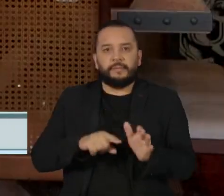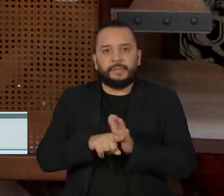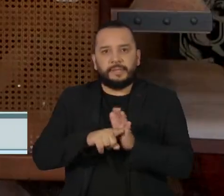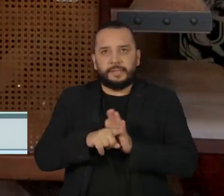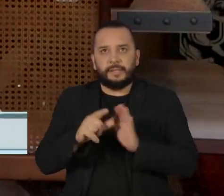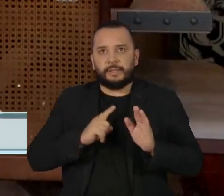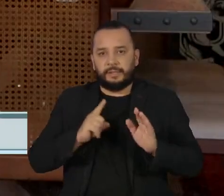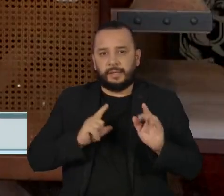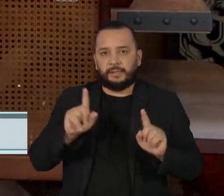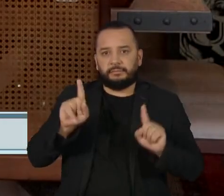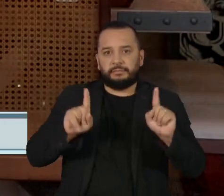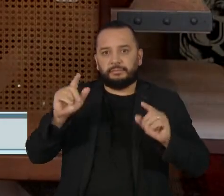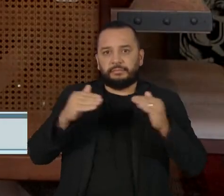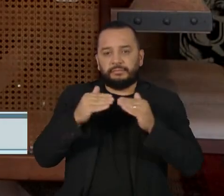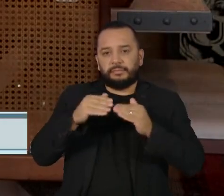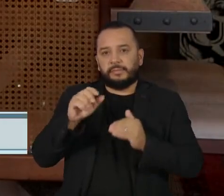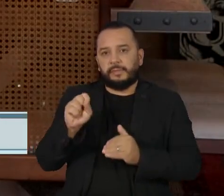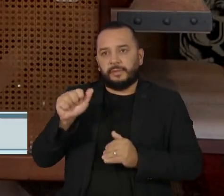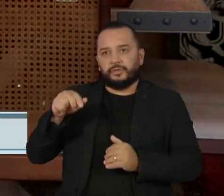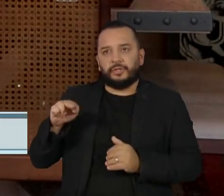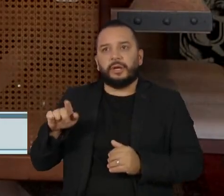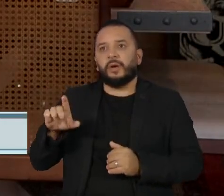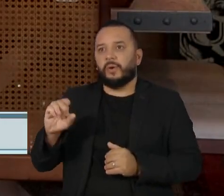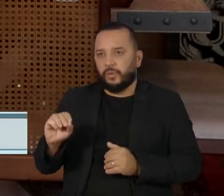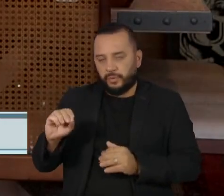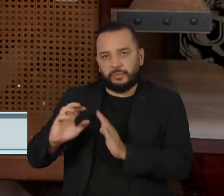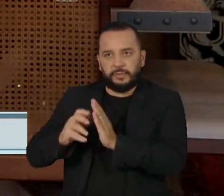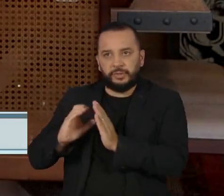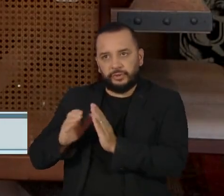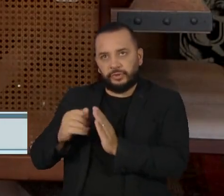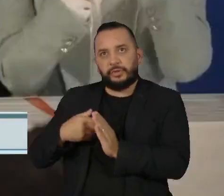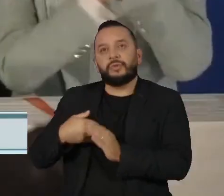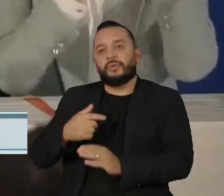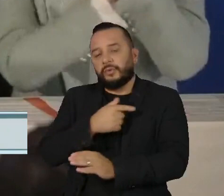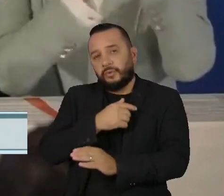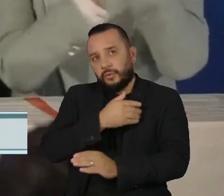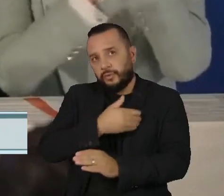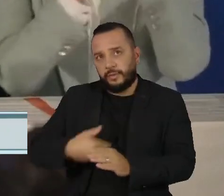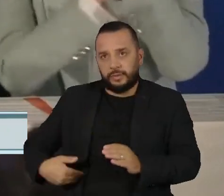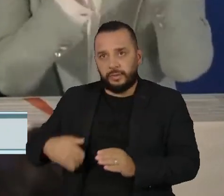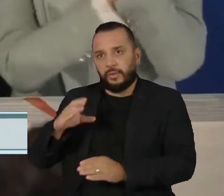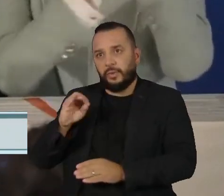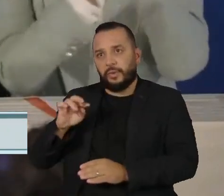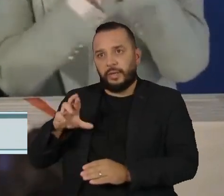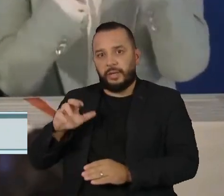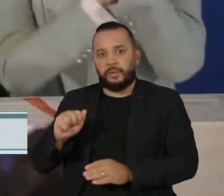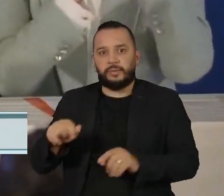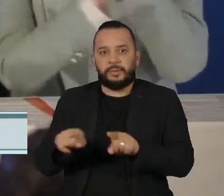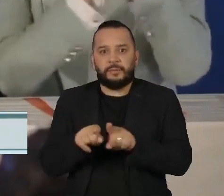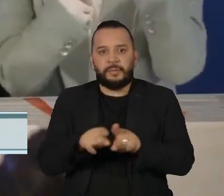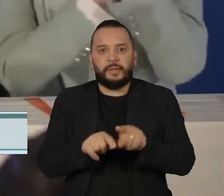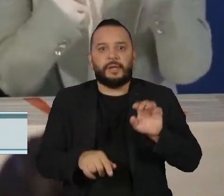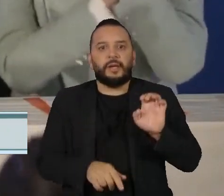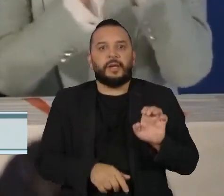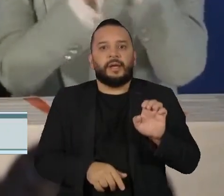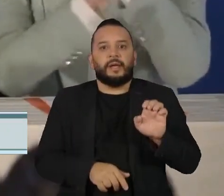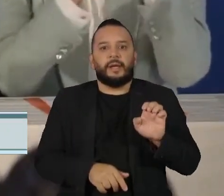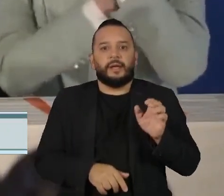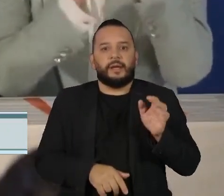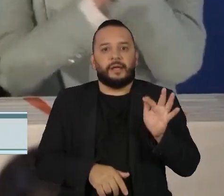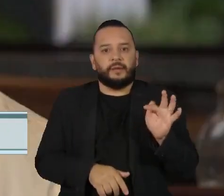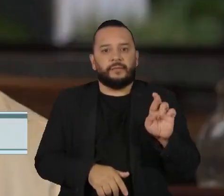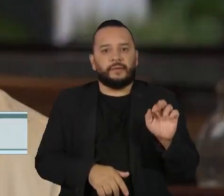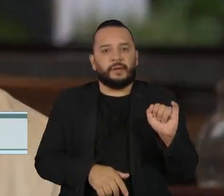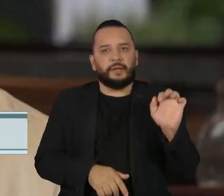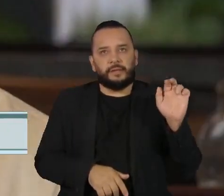entre o candidato Santiago Penha, do Partido Governista Colorado, e Efraim Alegre, do Partido Liberal Radical